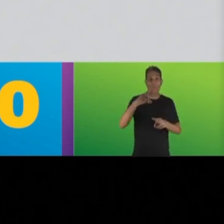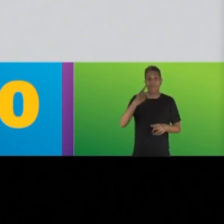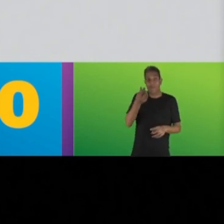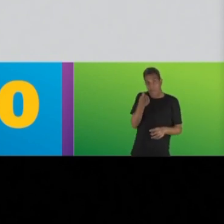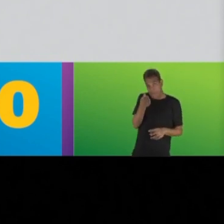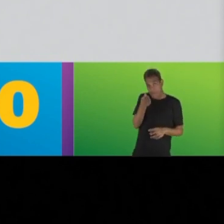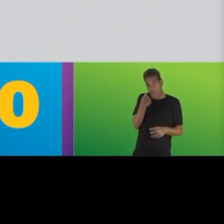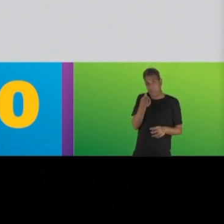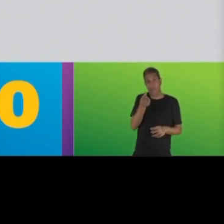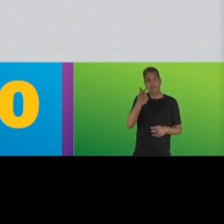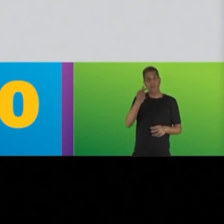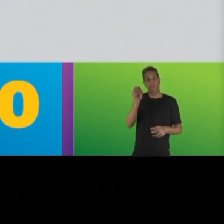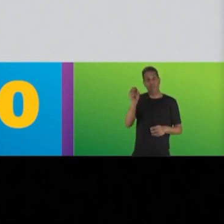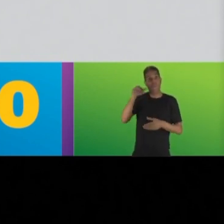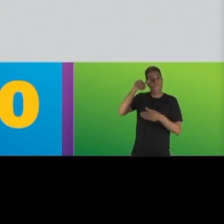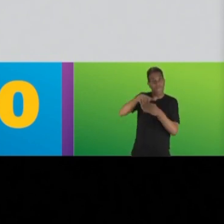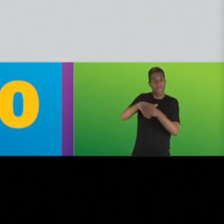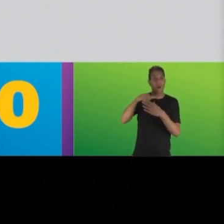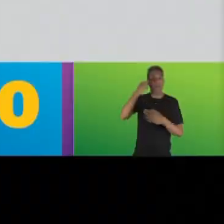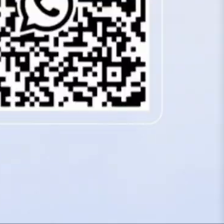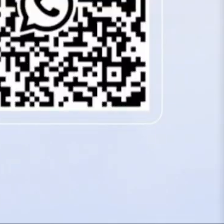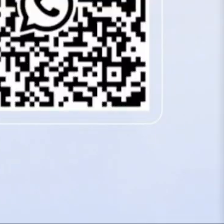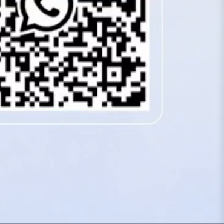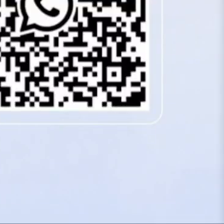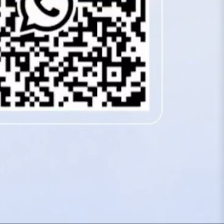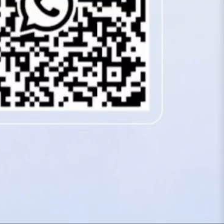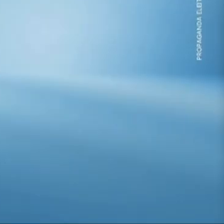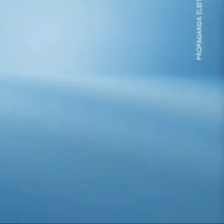16 anos. Itajiba Senador 700.